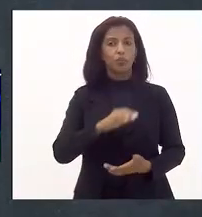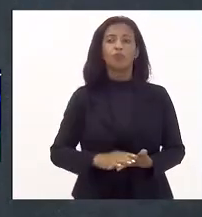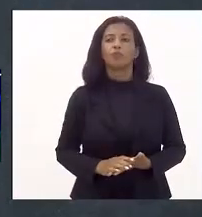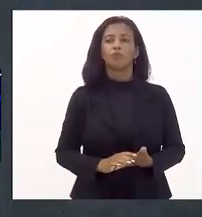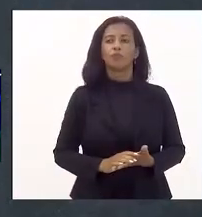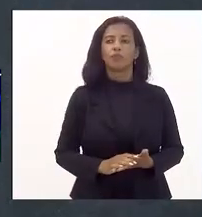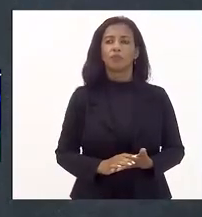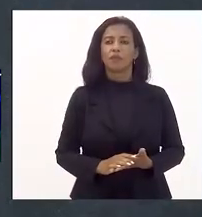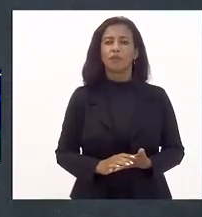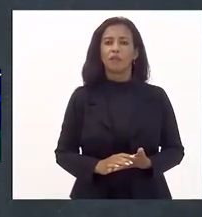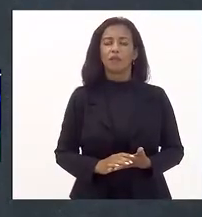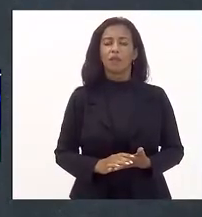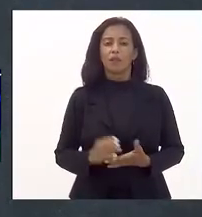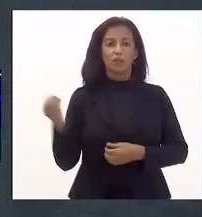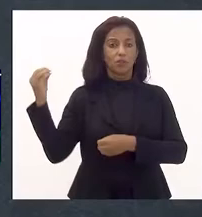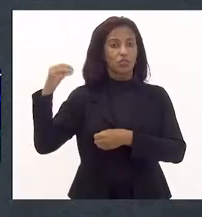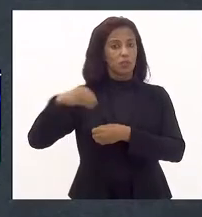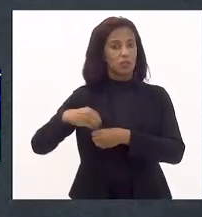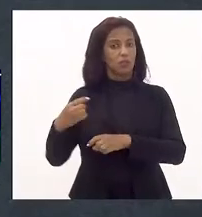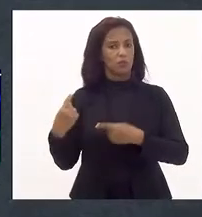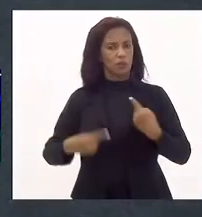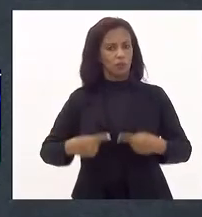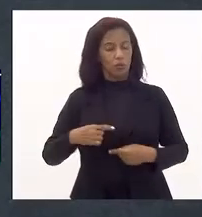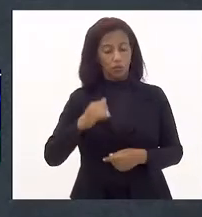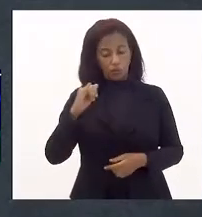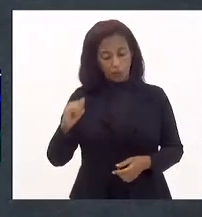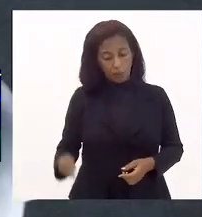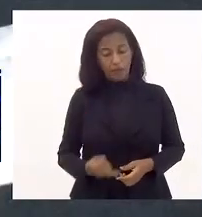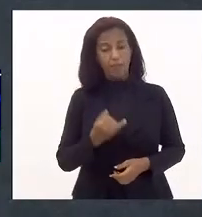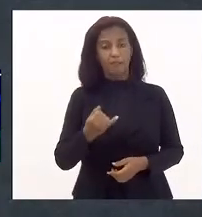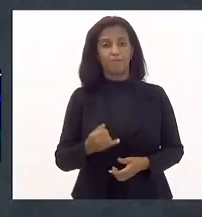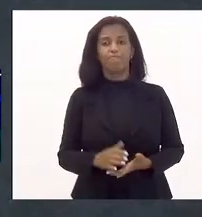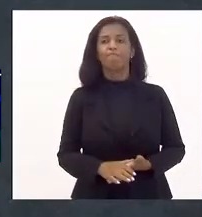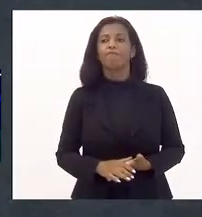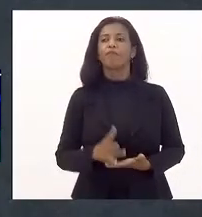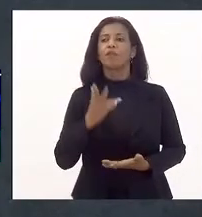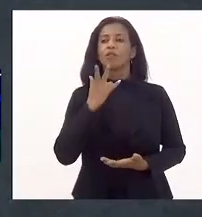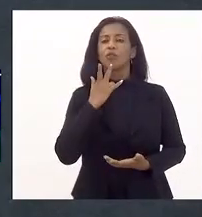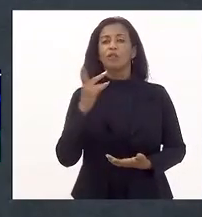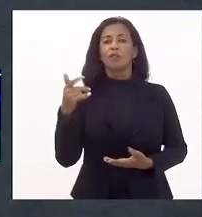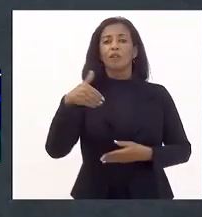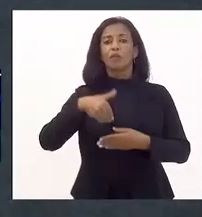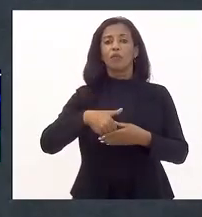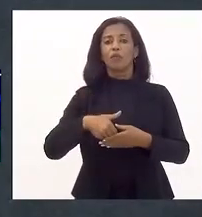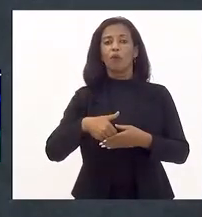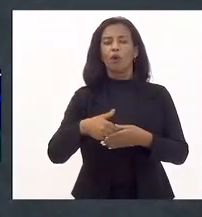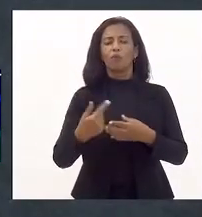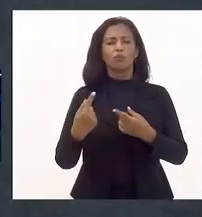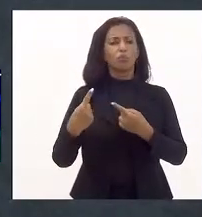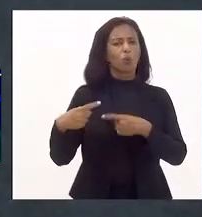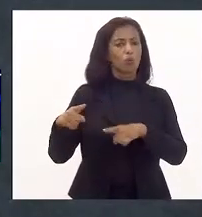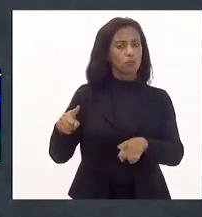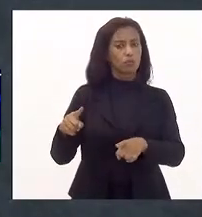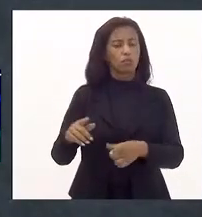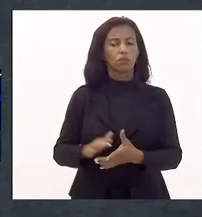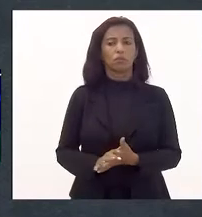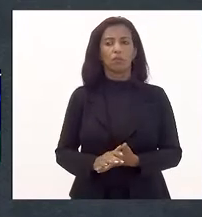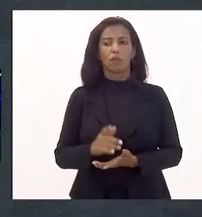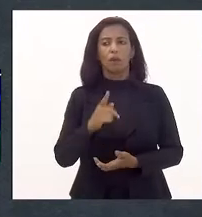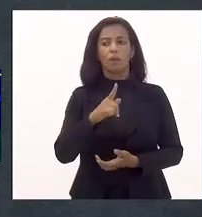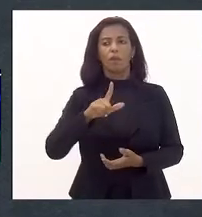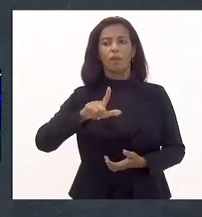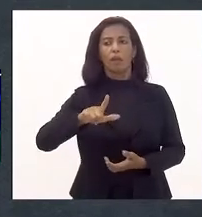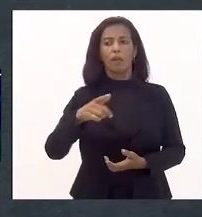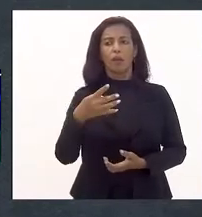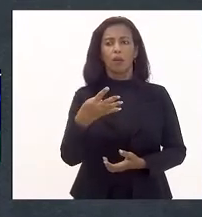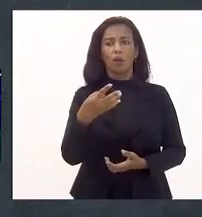cada vez mais da política. Aproveitando aqui a oportunidade, presidente, eu só quero registrar meu voto contrário ao projeto de